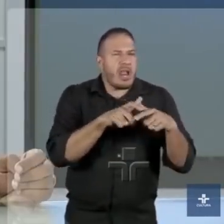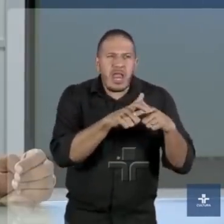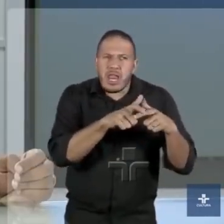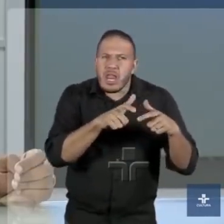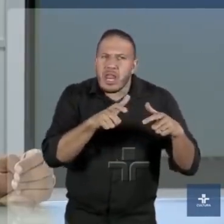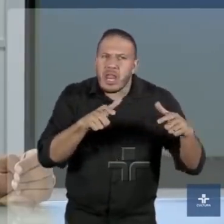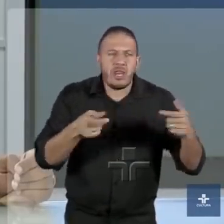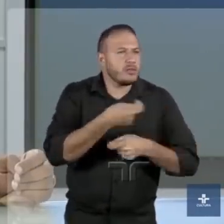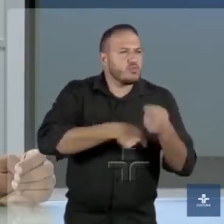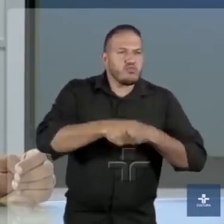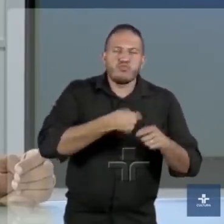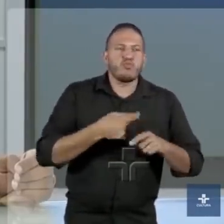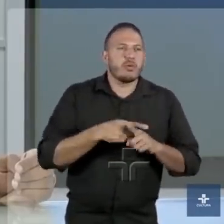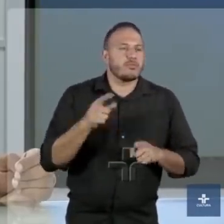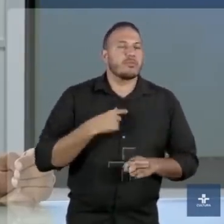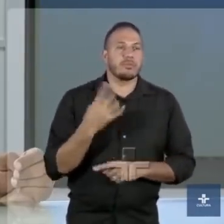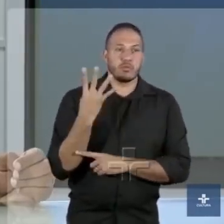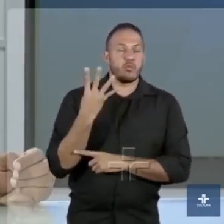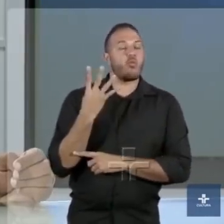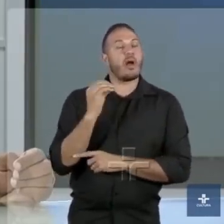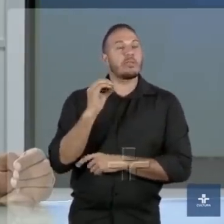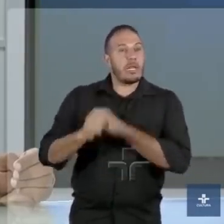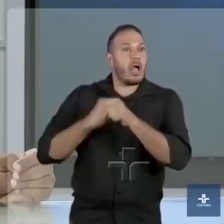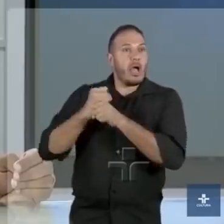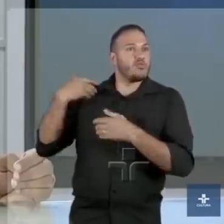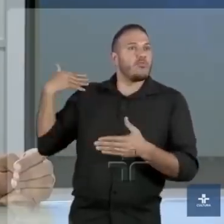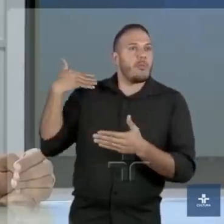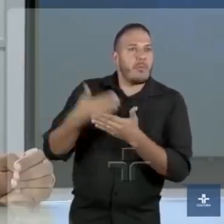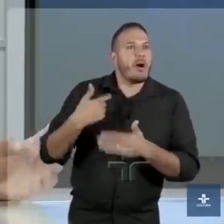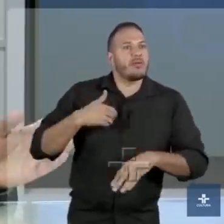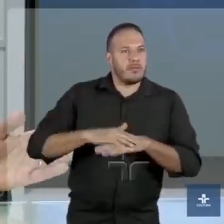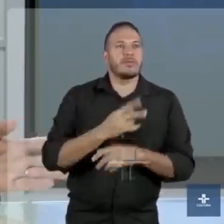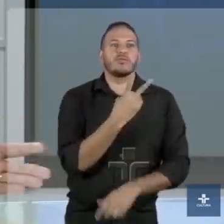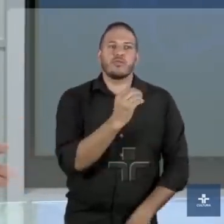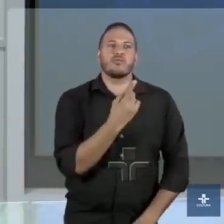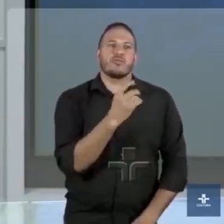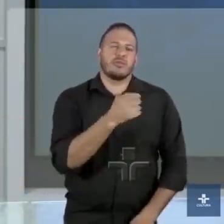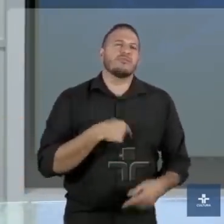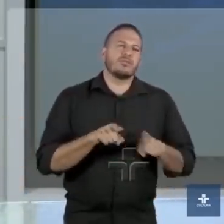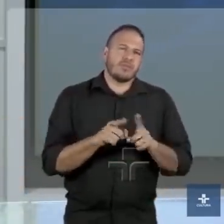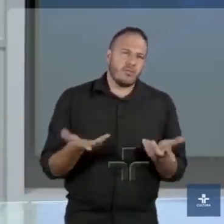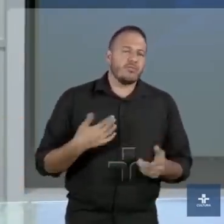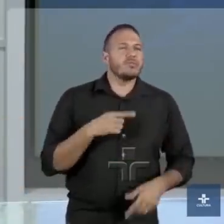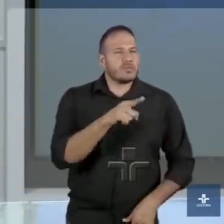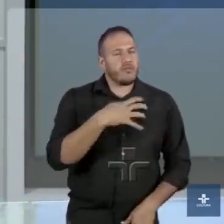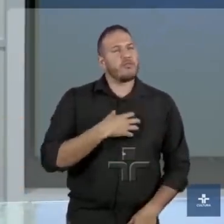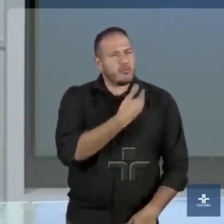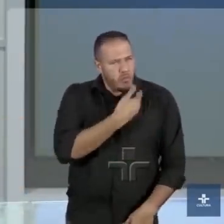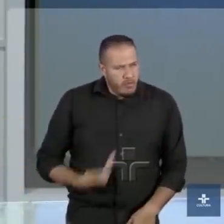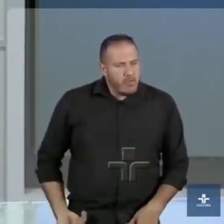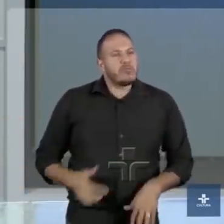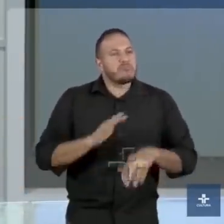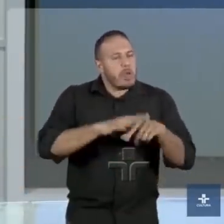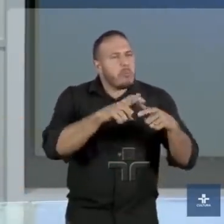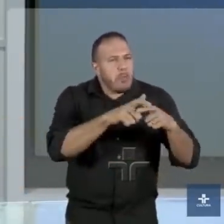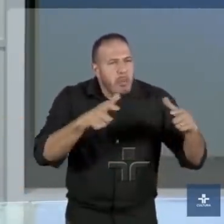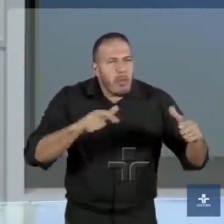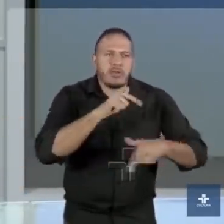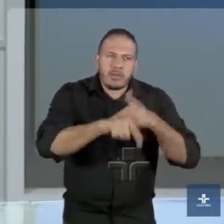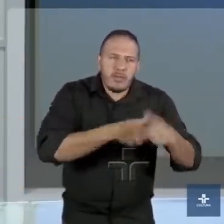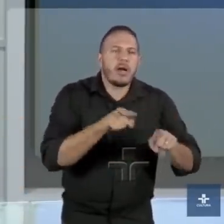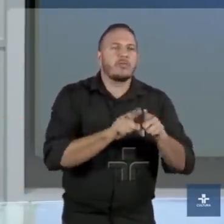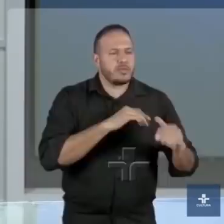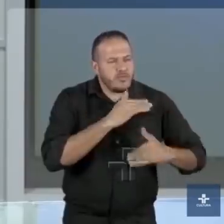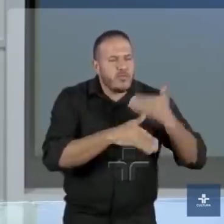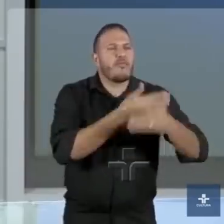econômico das últimas quatro décadas do Brasil. Foi o ano de 2010. Portanto, foi um governo que gerou emprego, desenvolvimento,